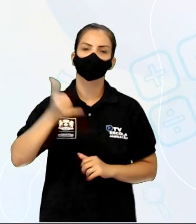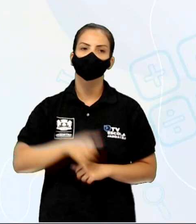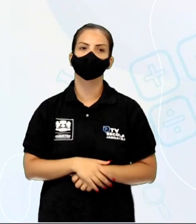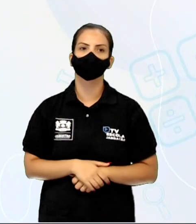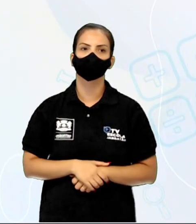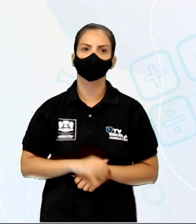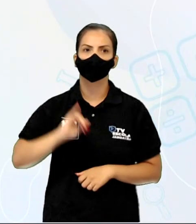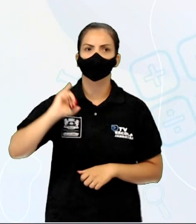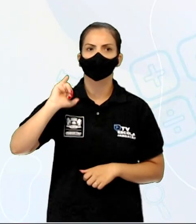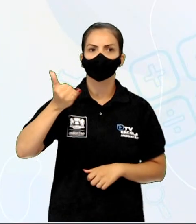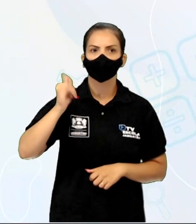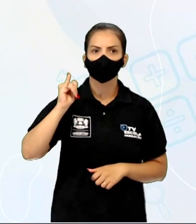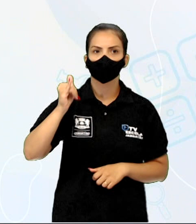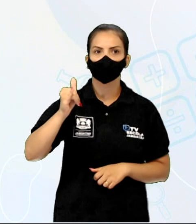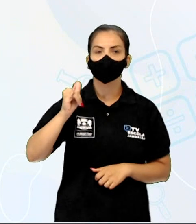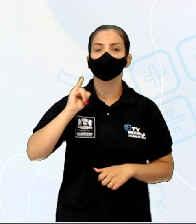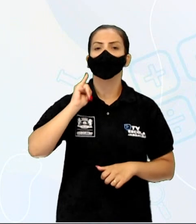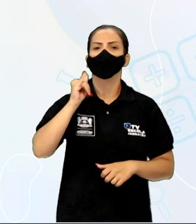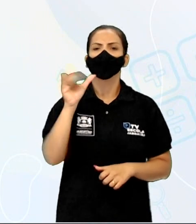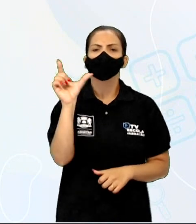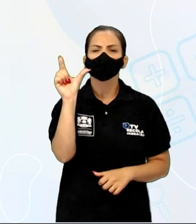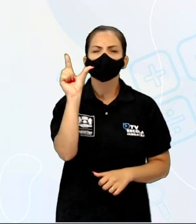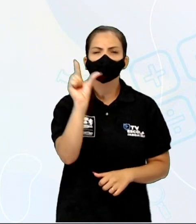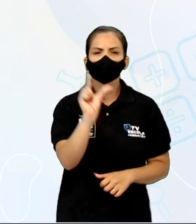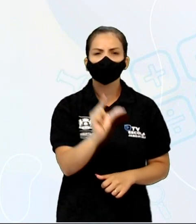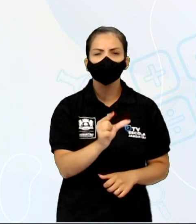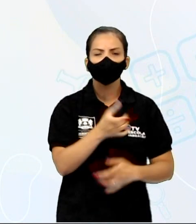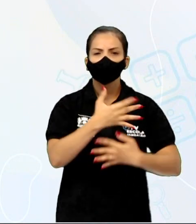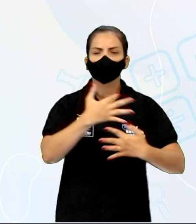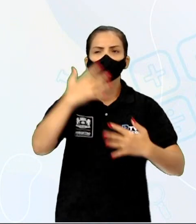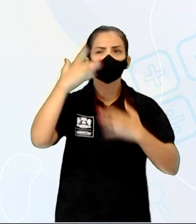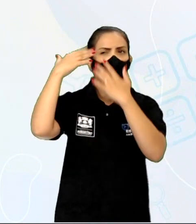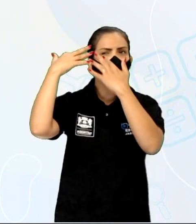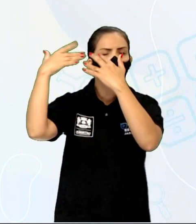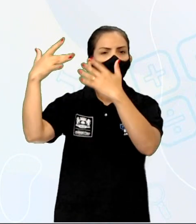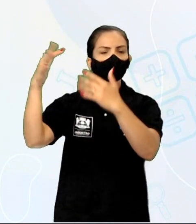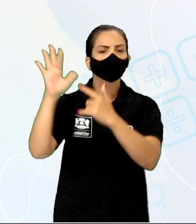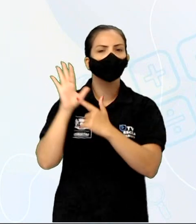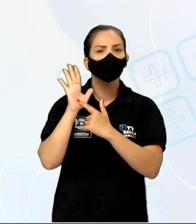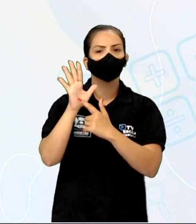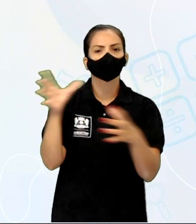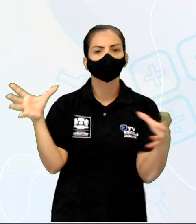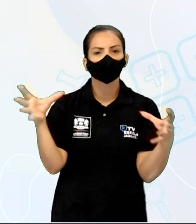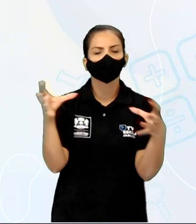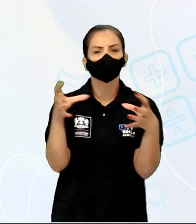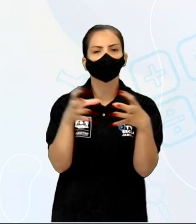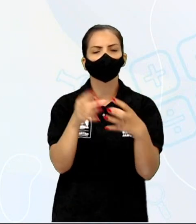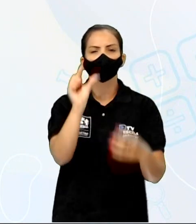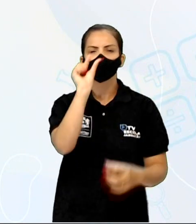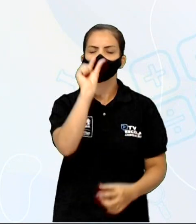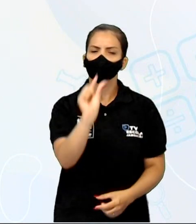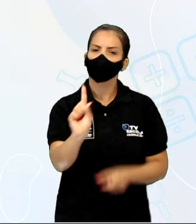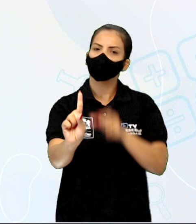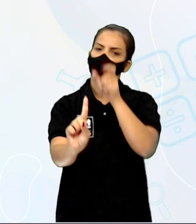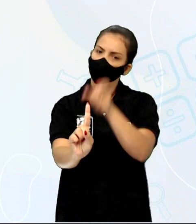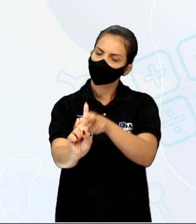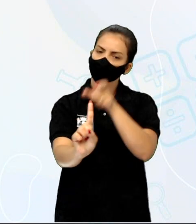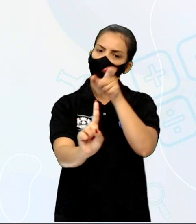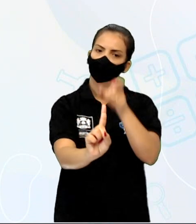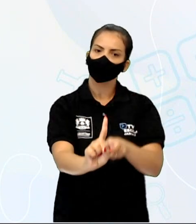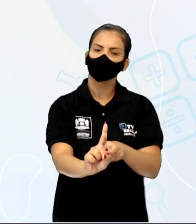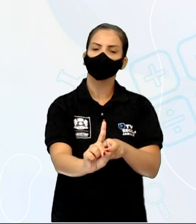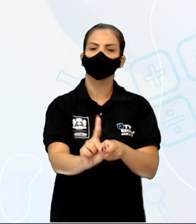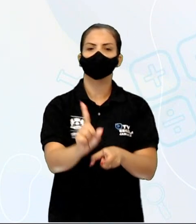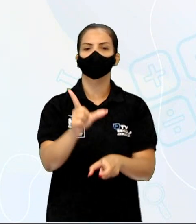Um conto é uma narração breve de eventos imaginários, que apresenta um grupo reduzido de personagens. O da